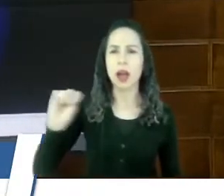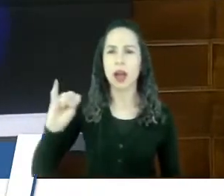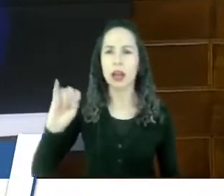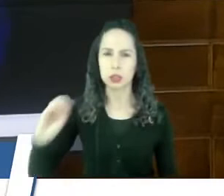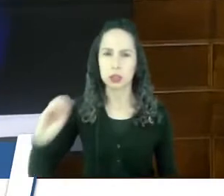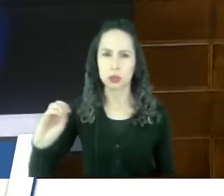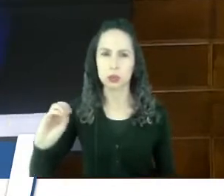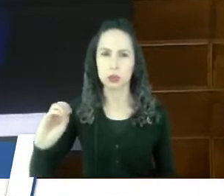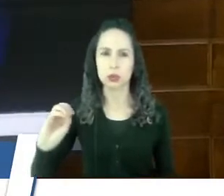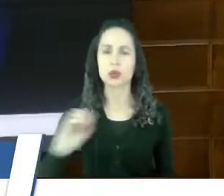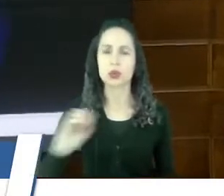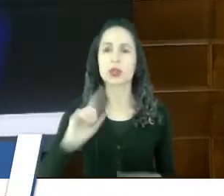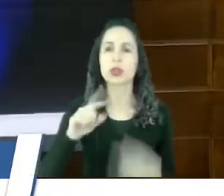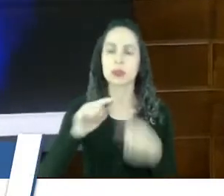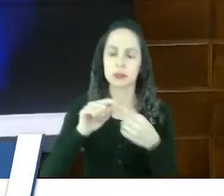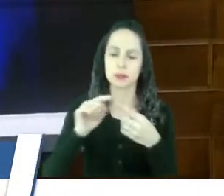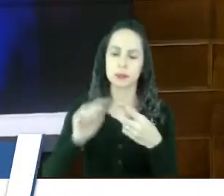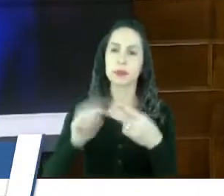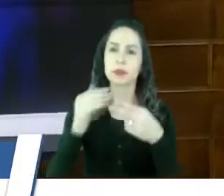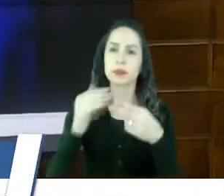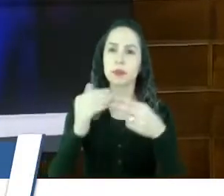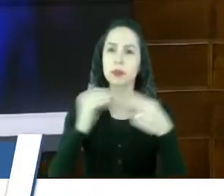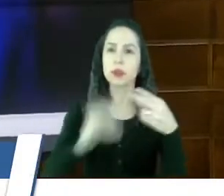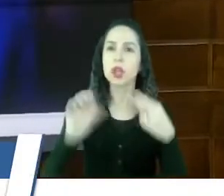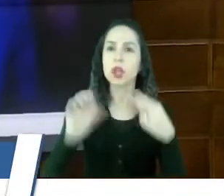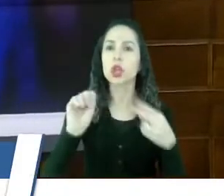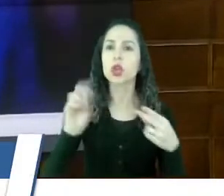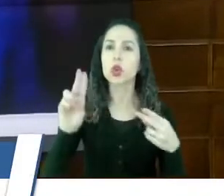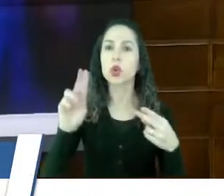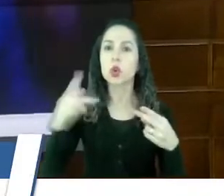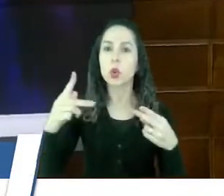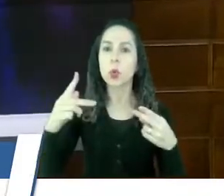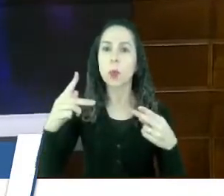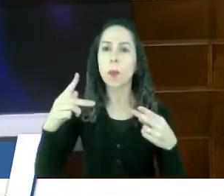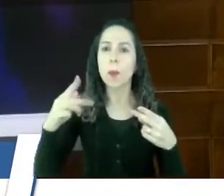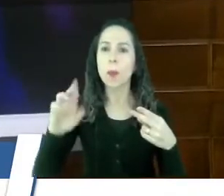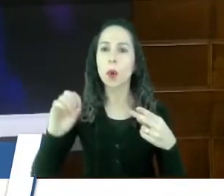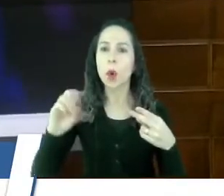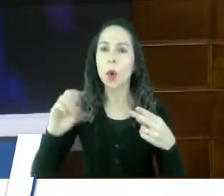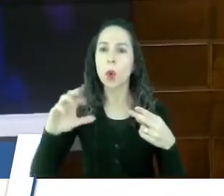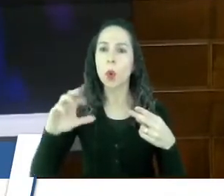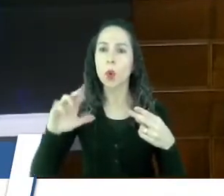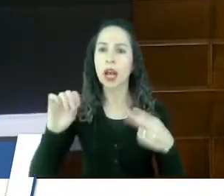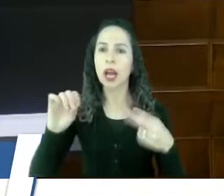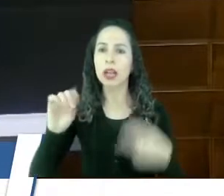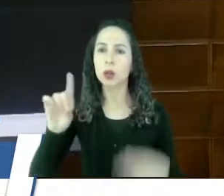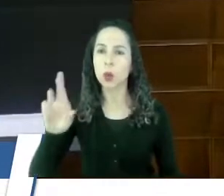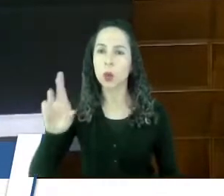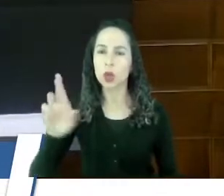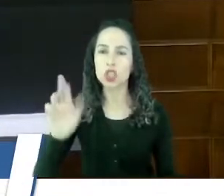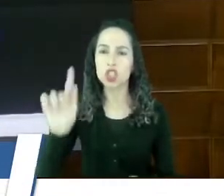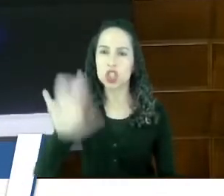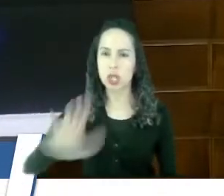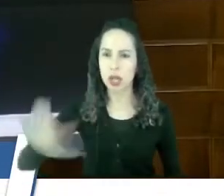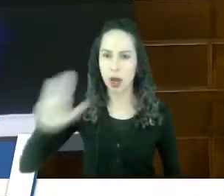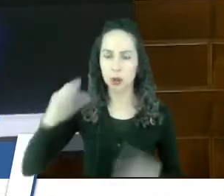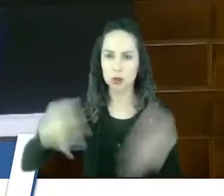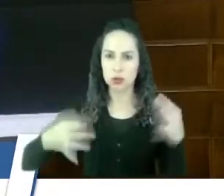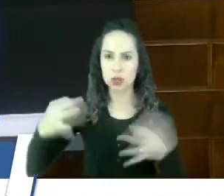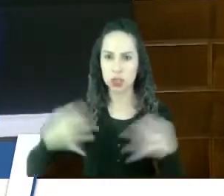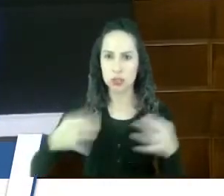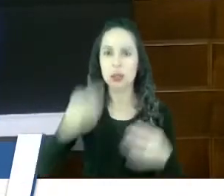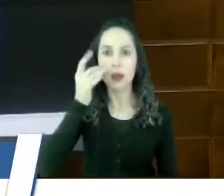Há dois subprocuradores gerais de justiça presentes a essa sessão. E não podemos